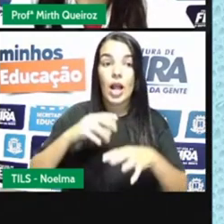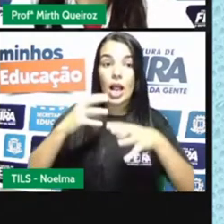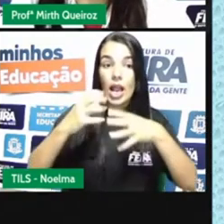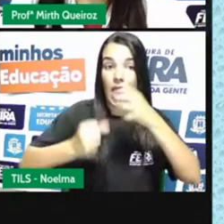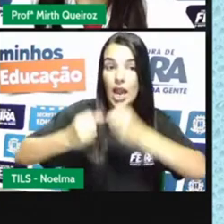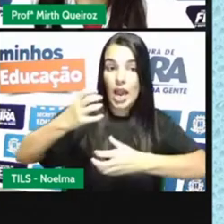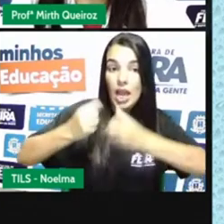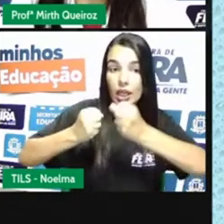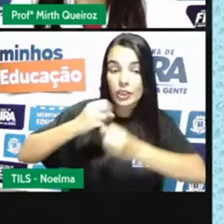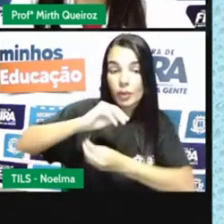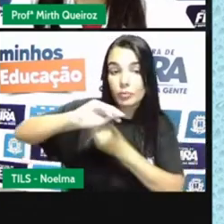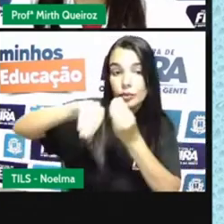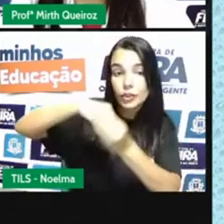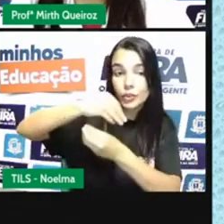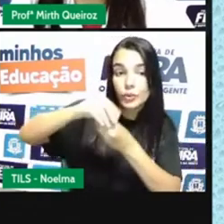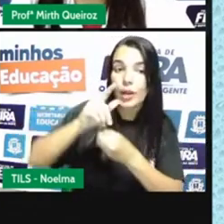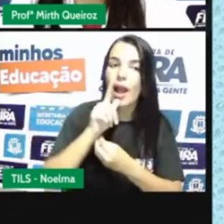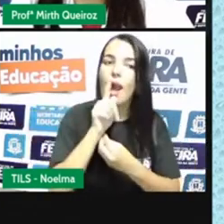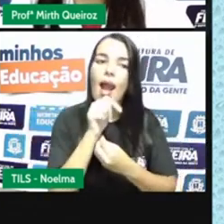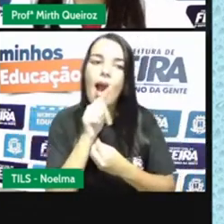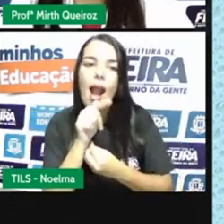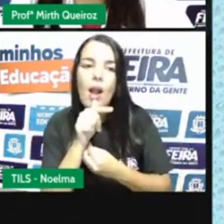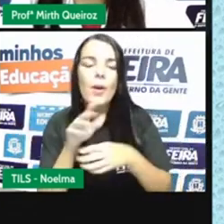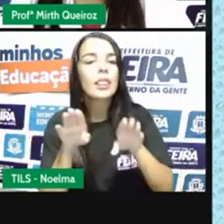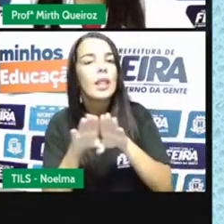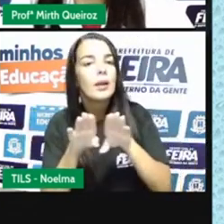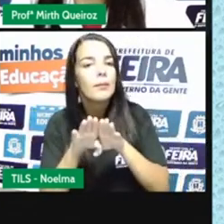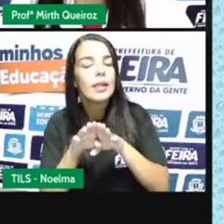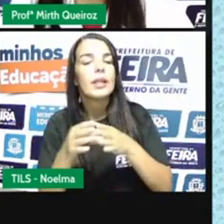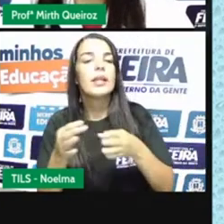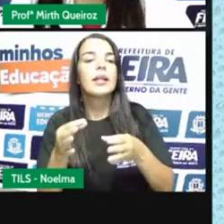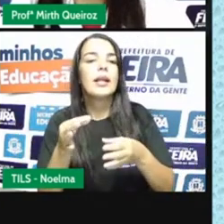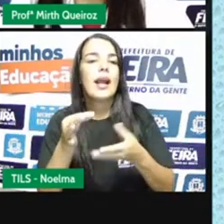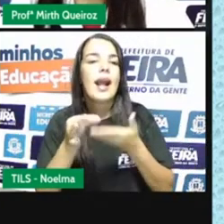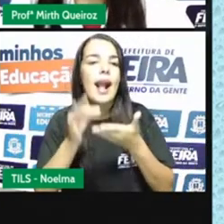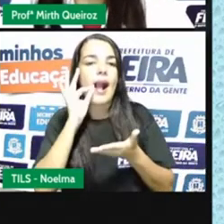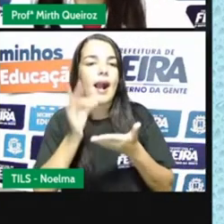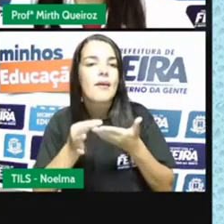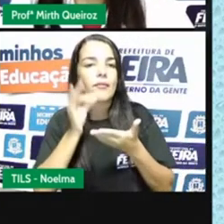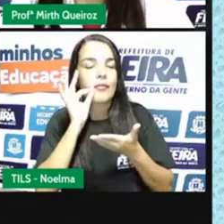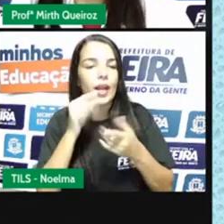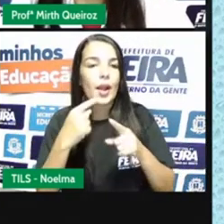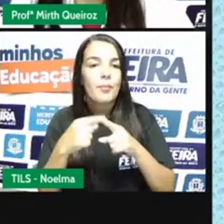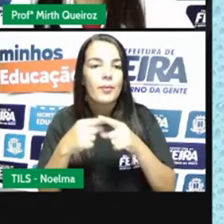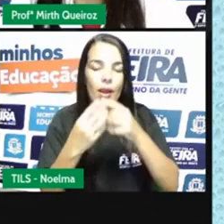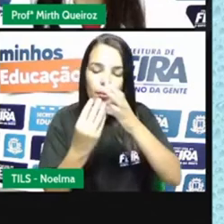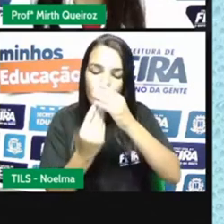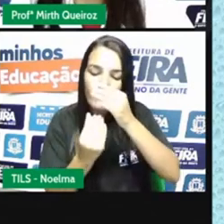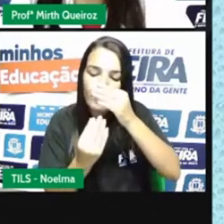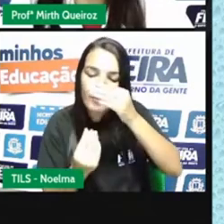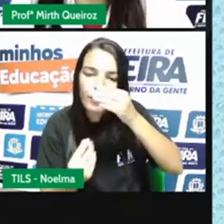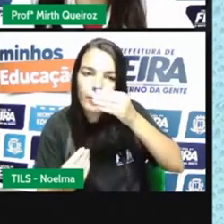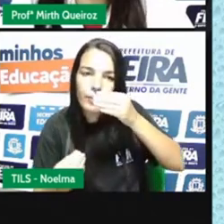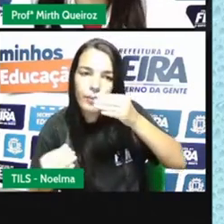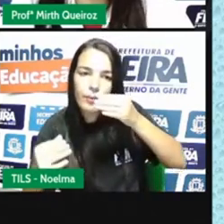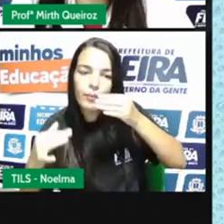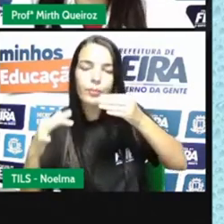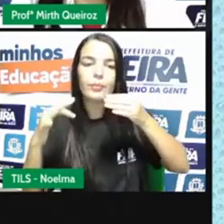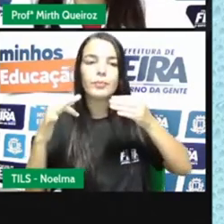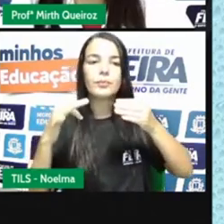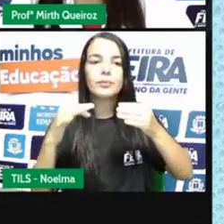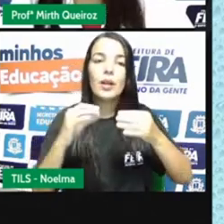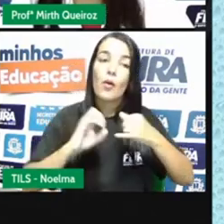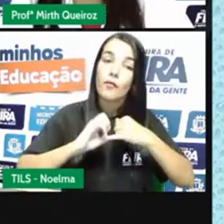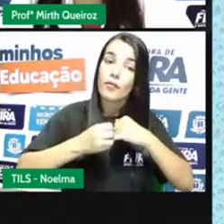também a gente mistura aí com a água, porque a água é capaz de dissolver o leite em pó e o café, coisa que o